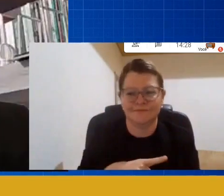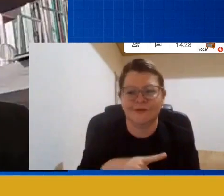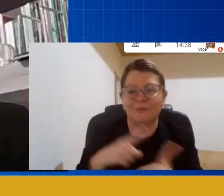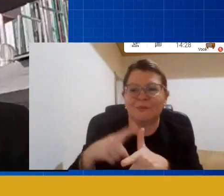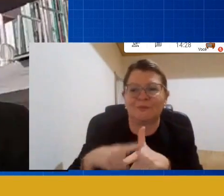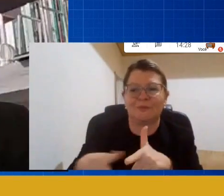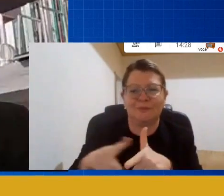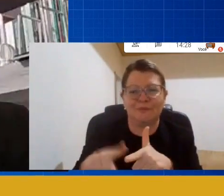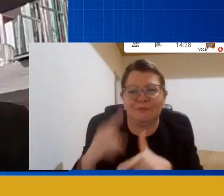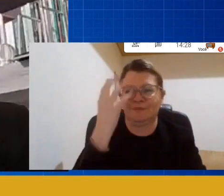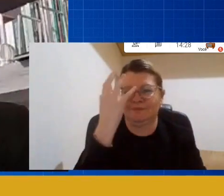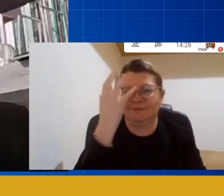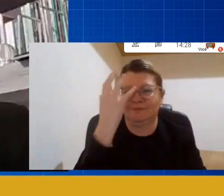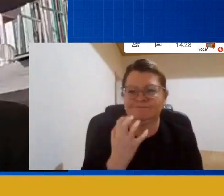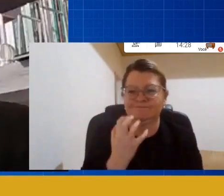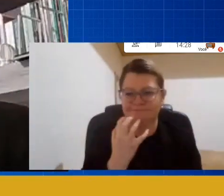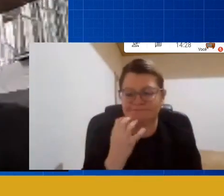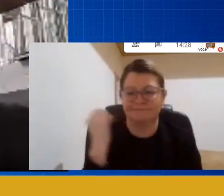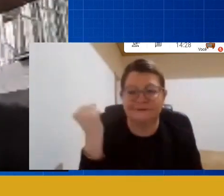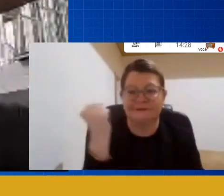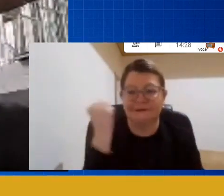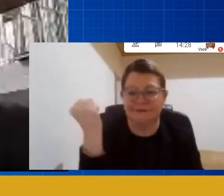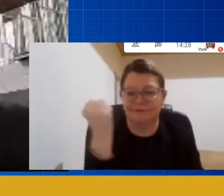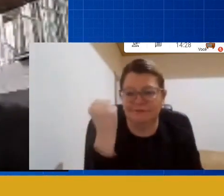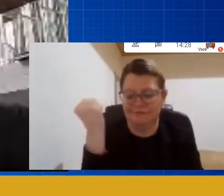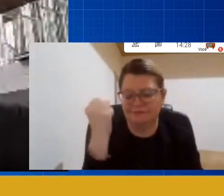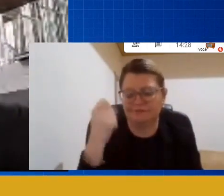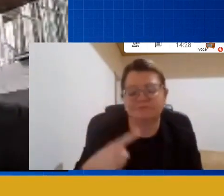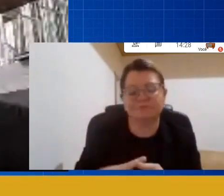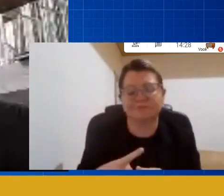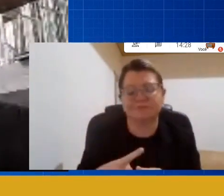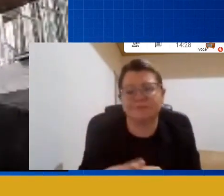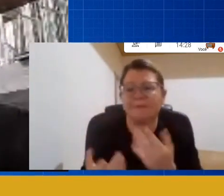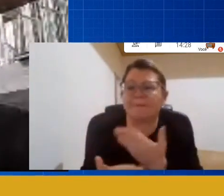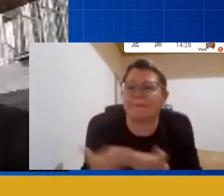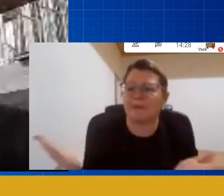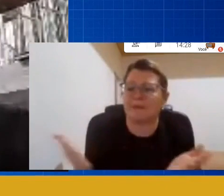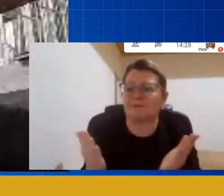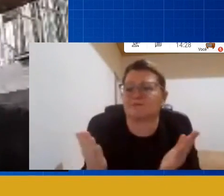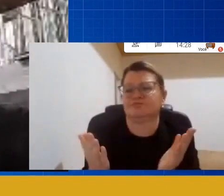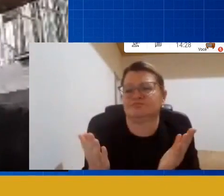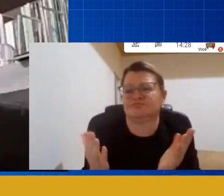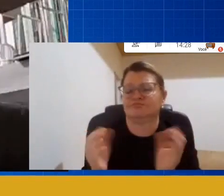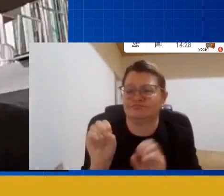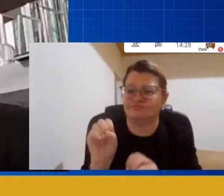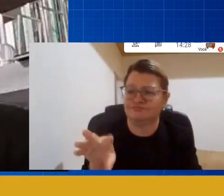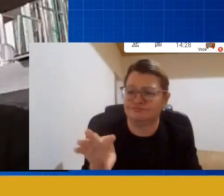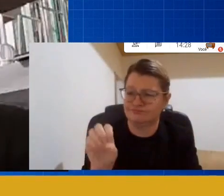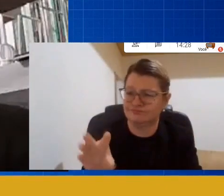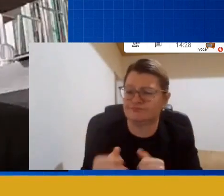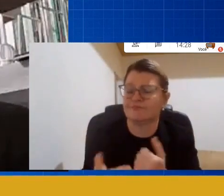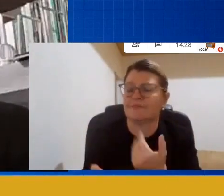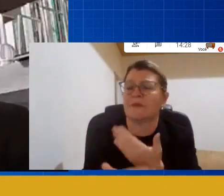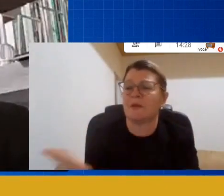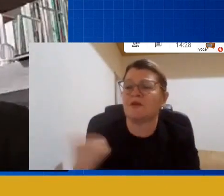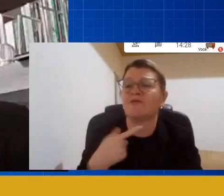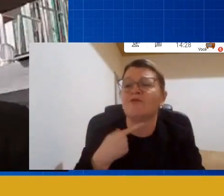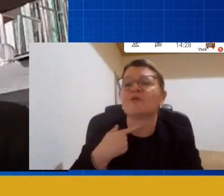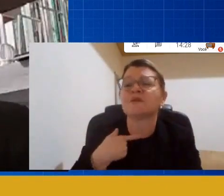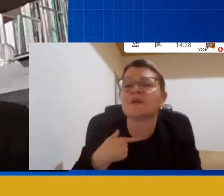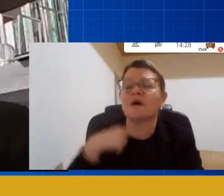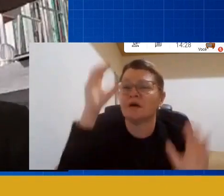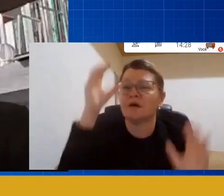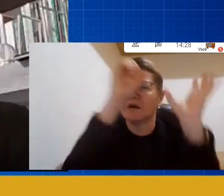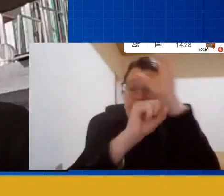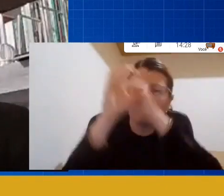problema porque aí nós vamos perder repertório, essas crianças vão perder o desejo de interpelar a vida, de